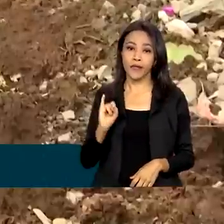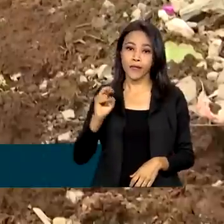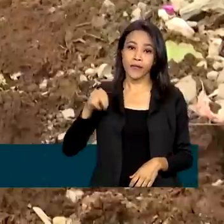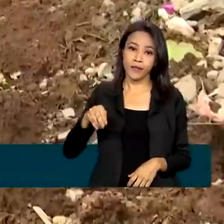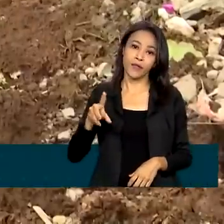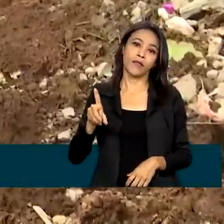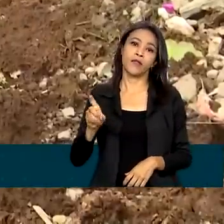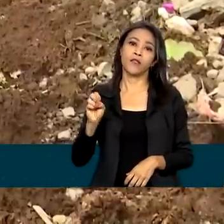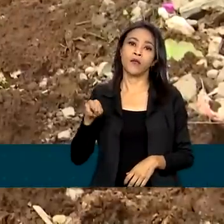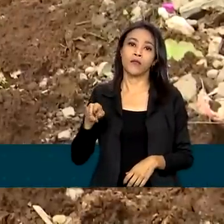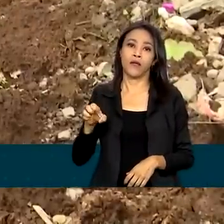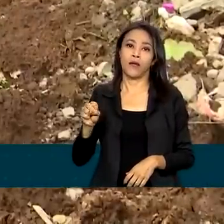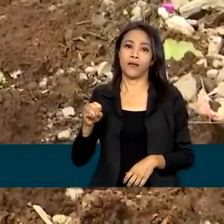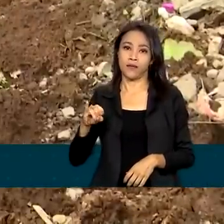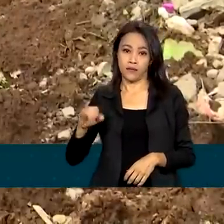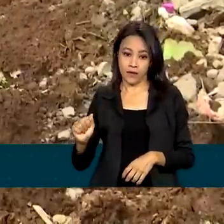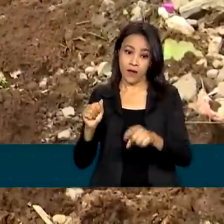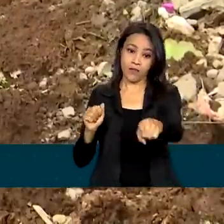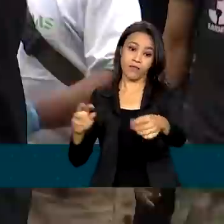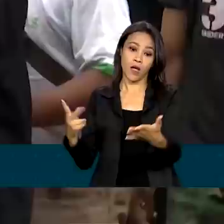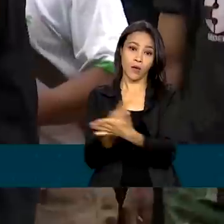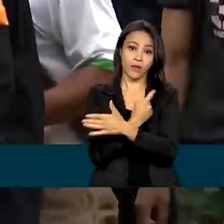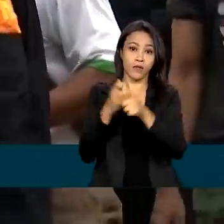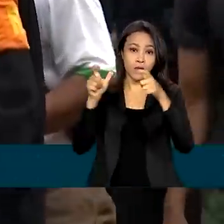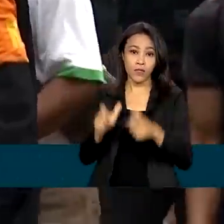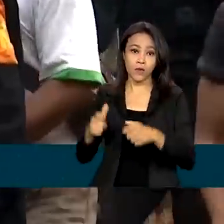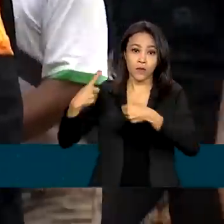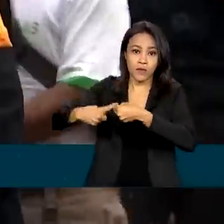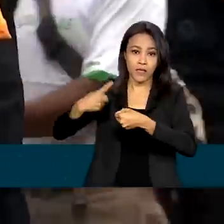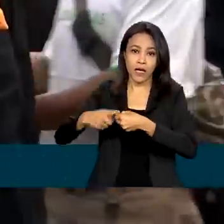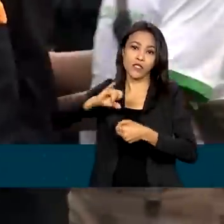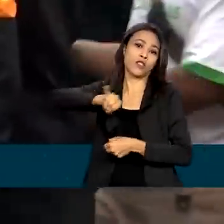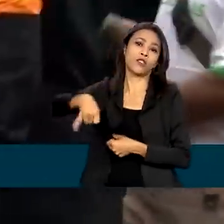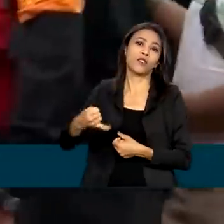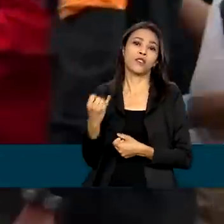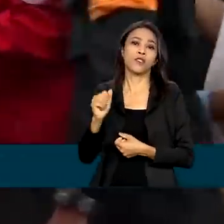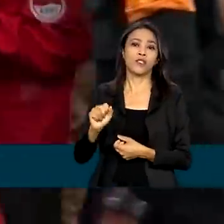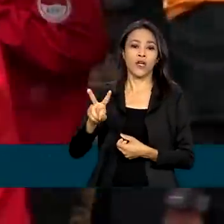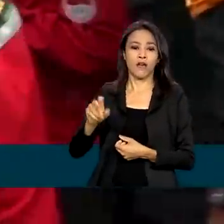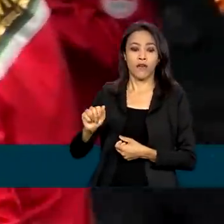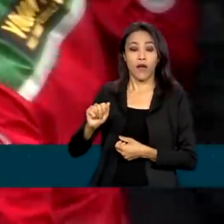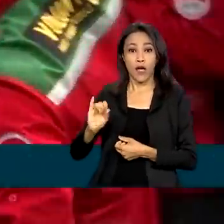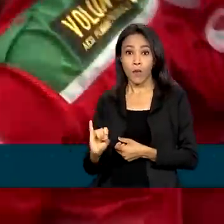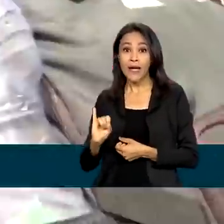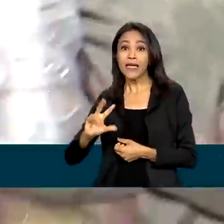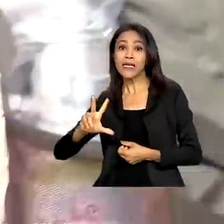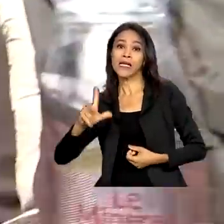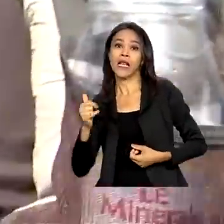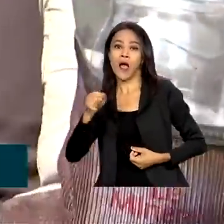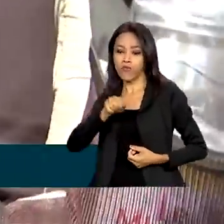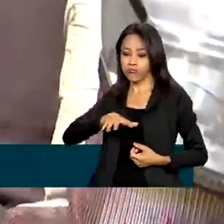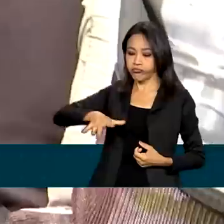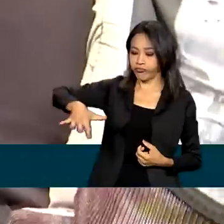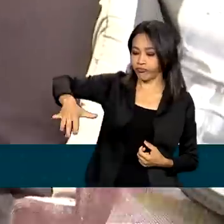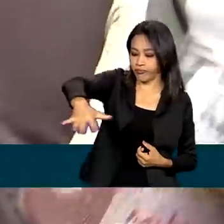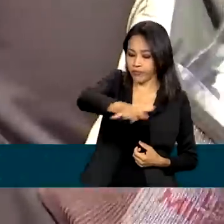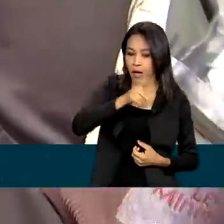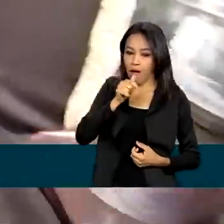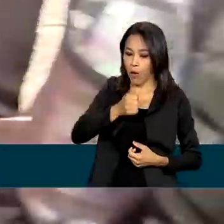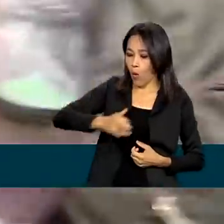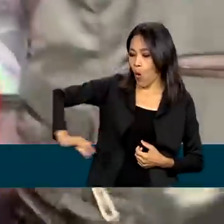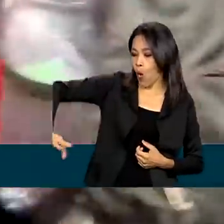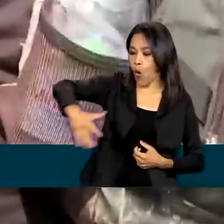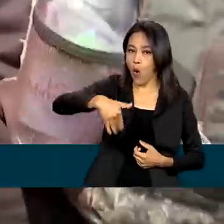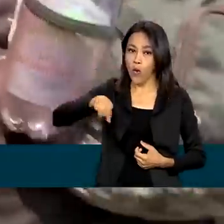5,6 de magnitude, foi na província de Java, ocidental, maior ilha do país. Segundo as autoridades locais, a